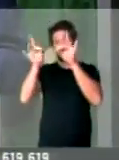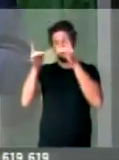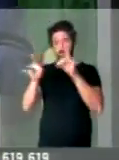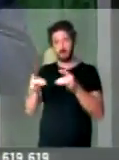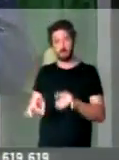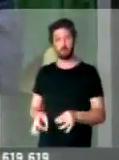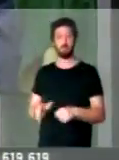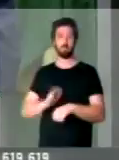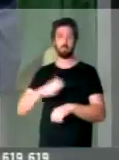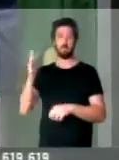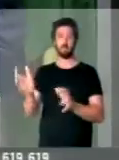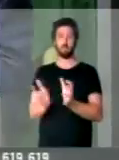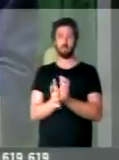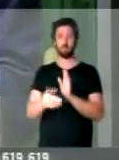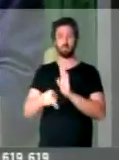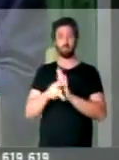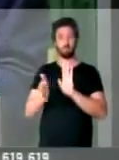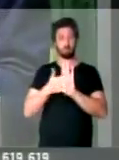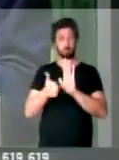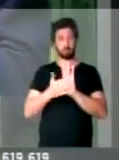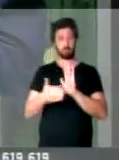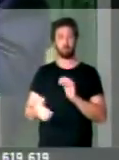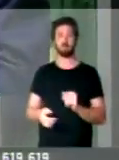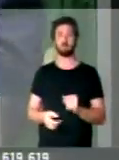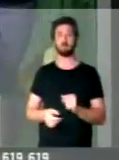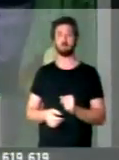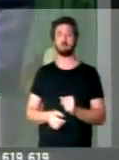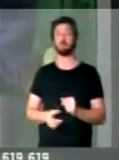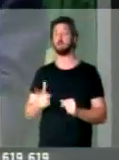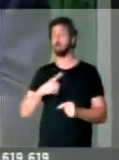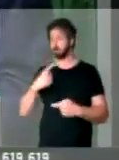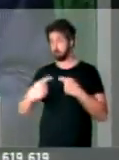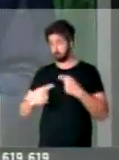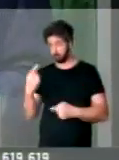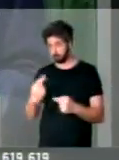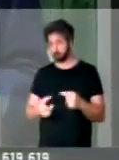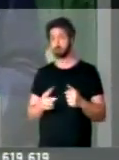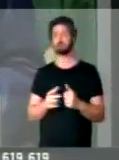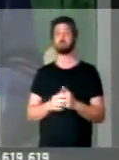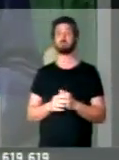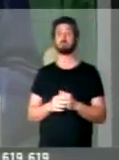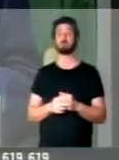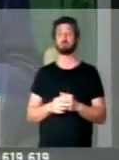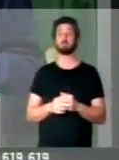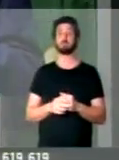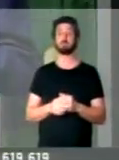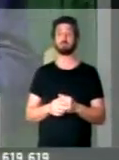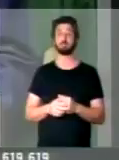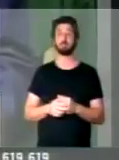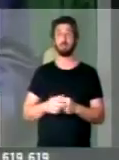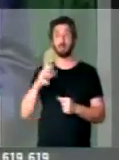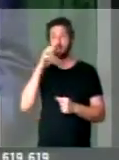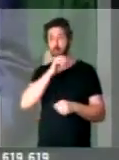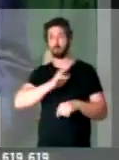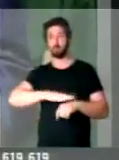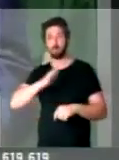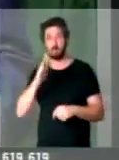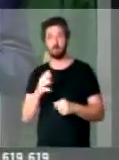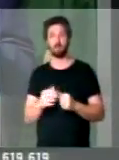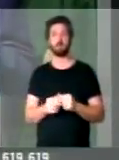um conjunto de medidas que estão sendo discutidas para agilizar